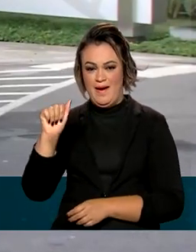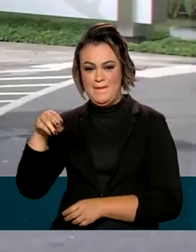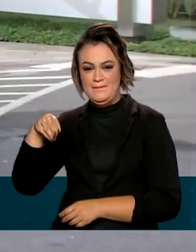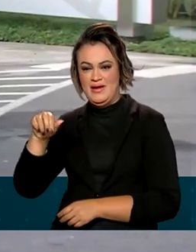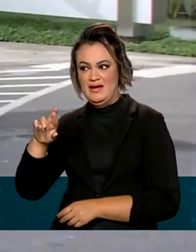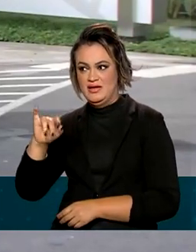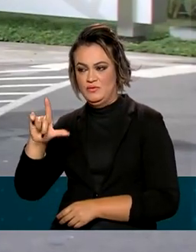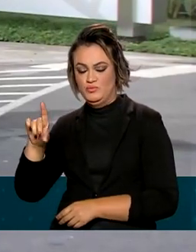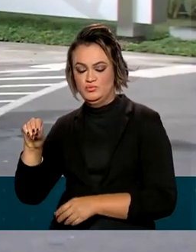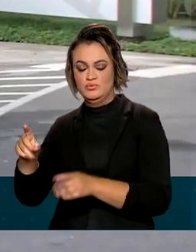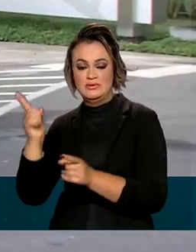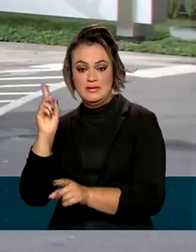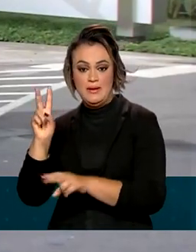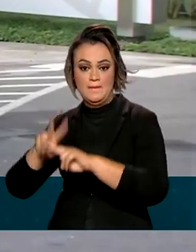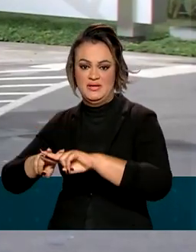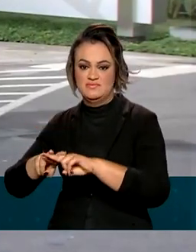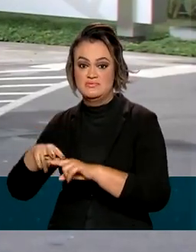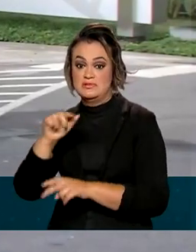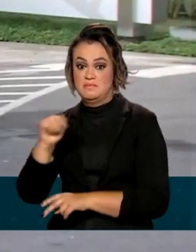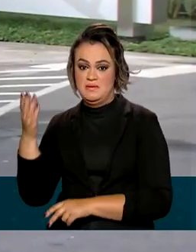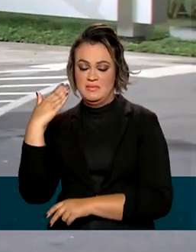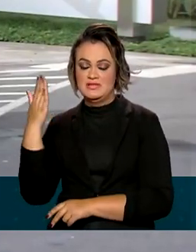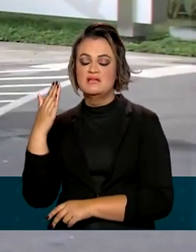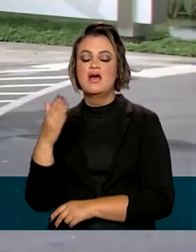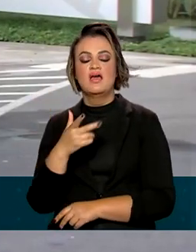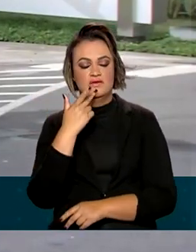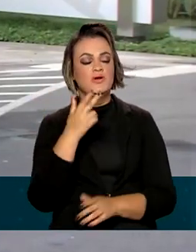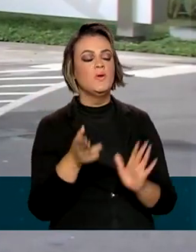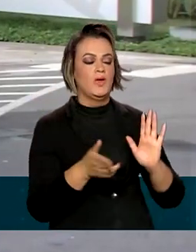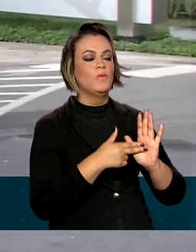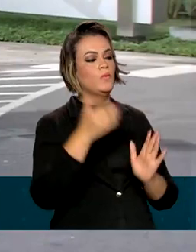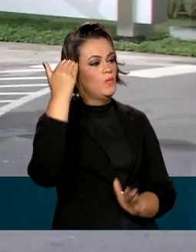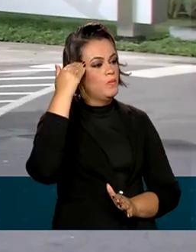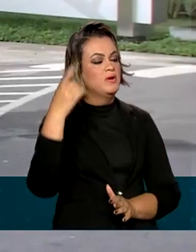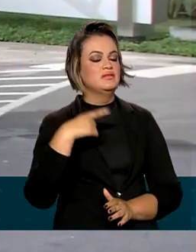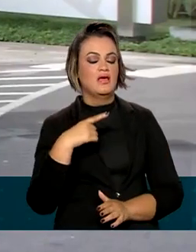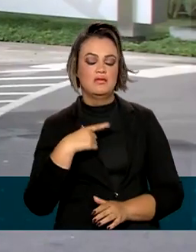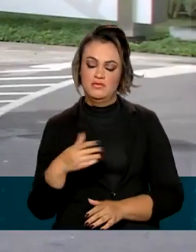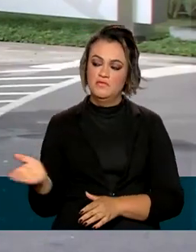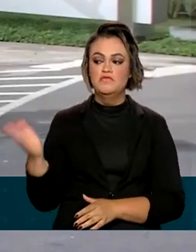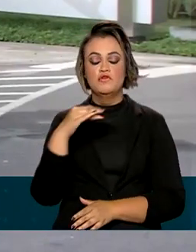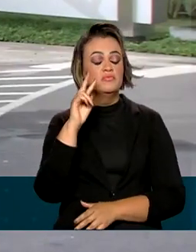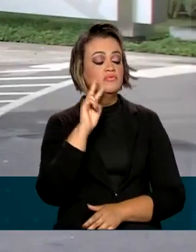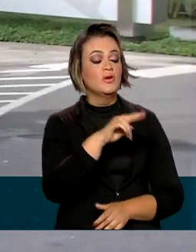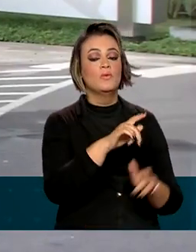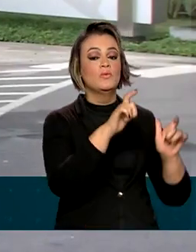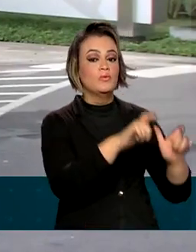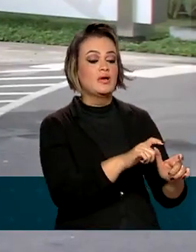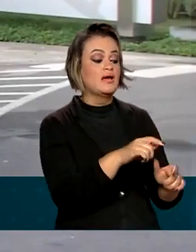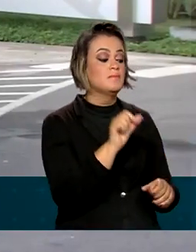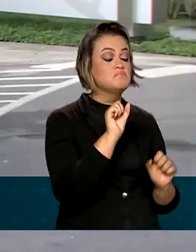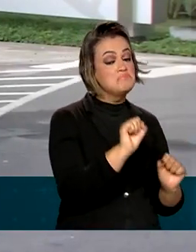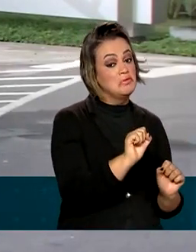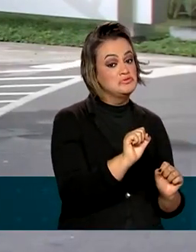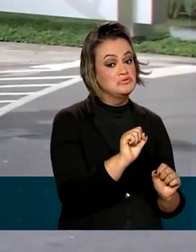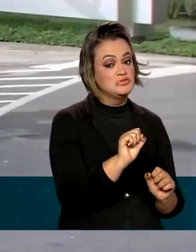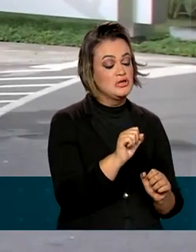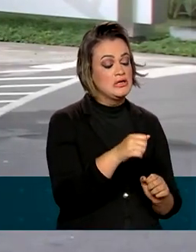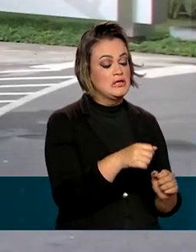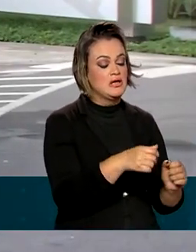a semana passada, confessou a participação no desaparecimento e levou os policiais ao local onde